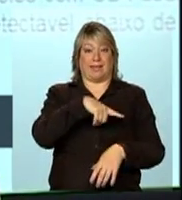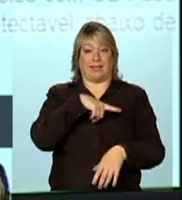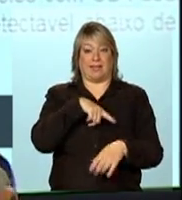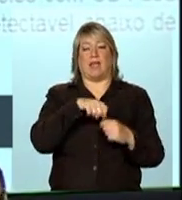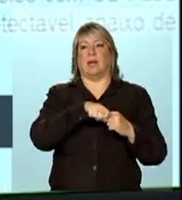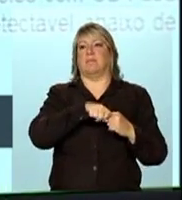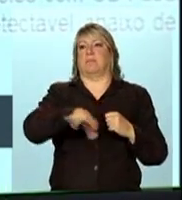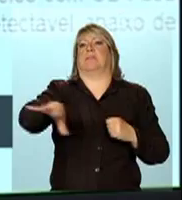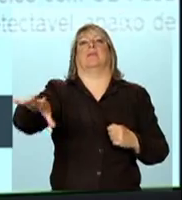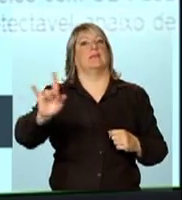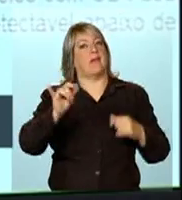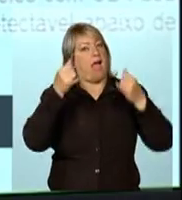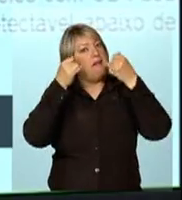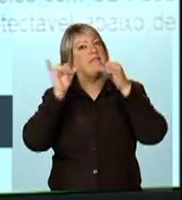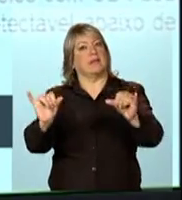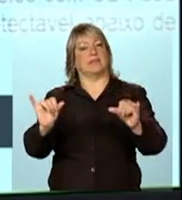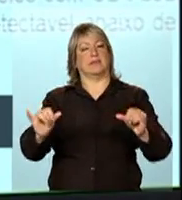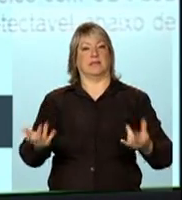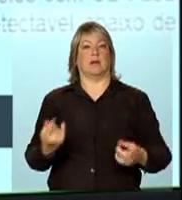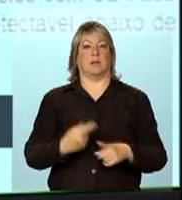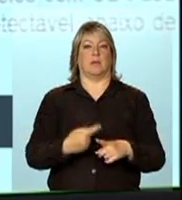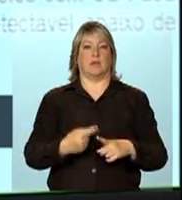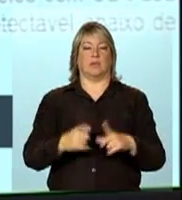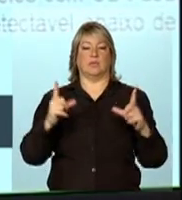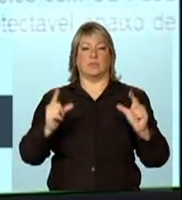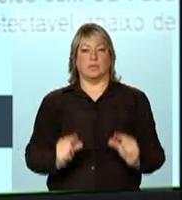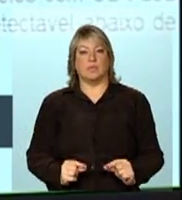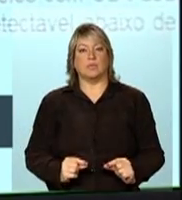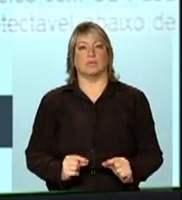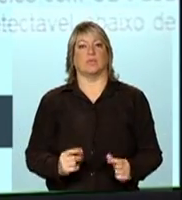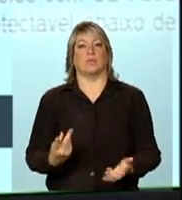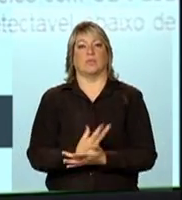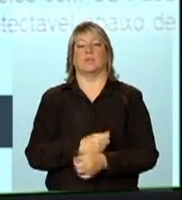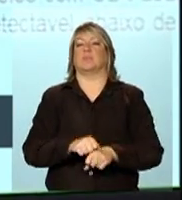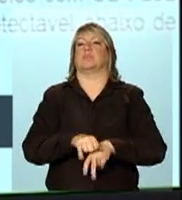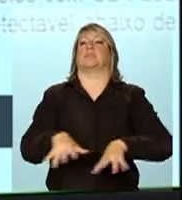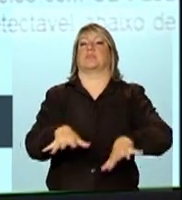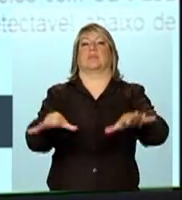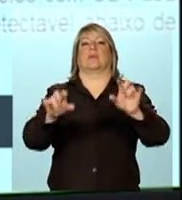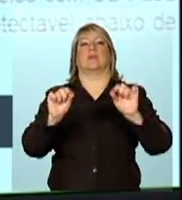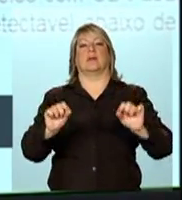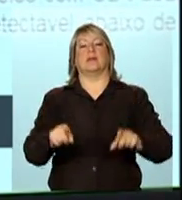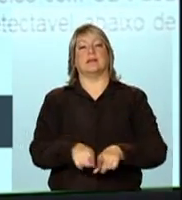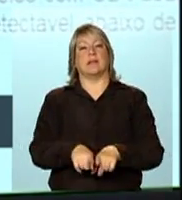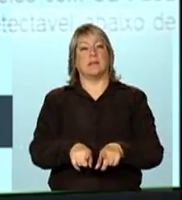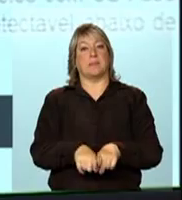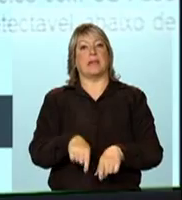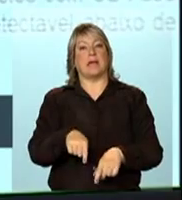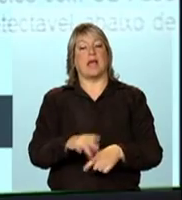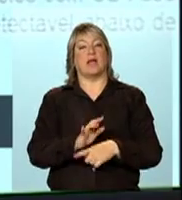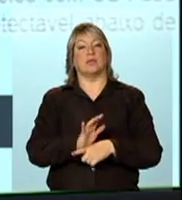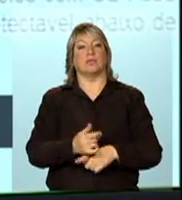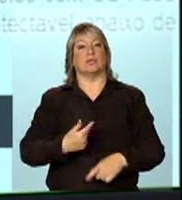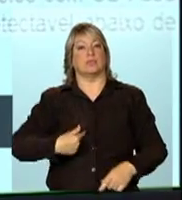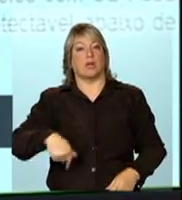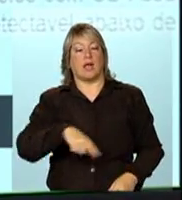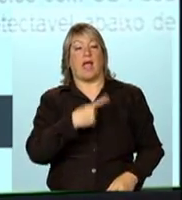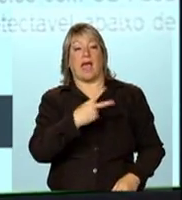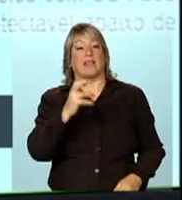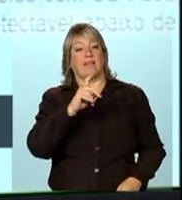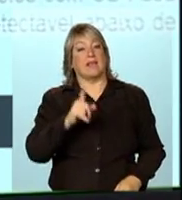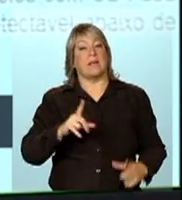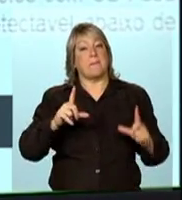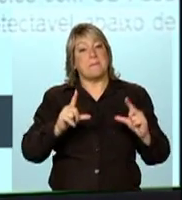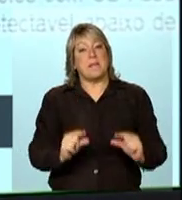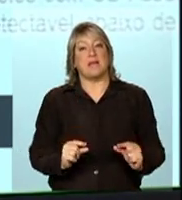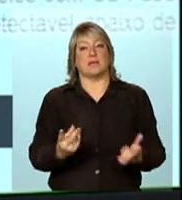quando você começa a tratar, você reduz muito a carga viral, o que faz com que a gente tenha cada vez menos possibilidades